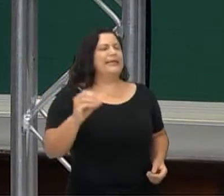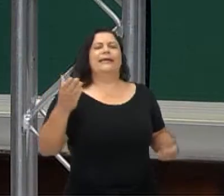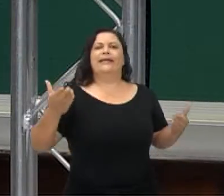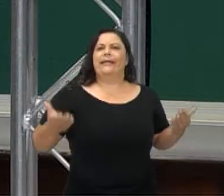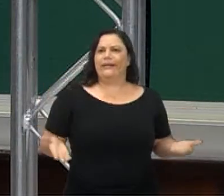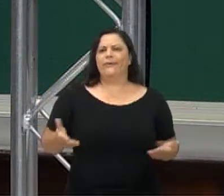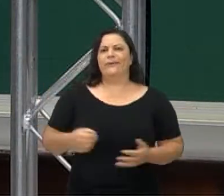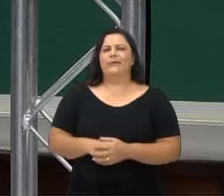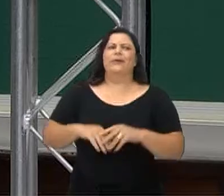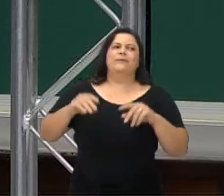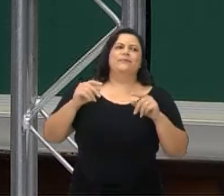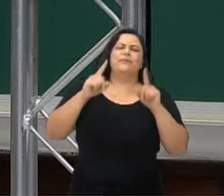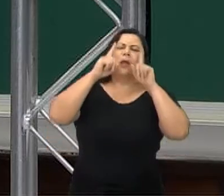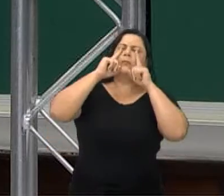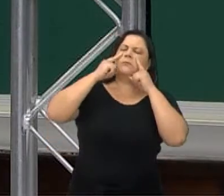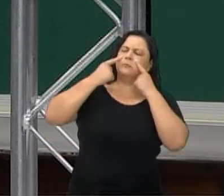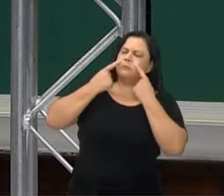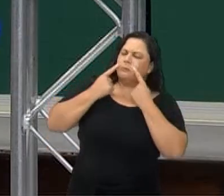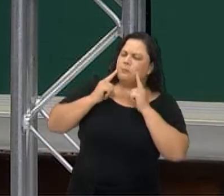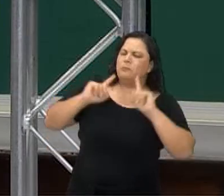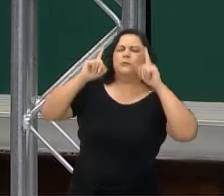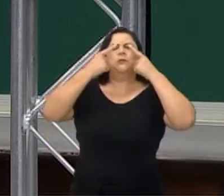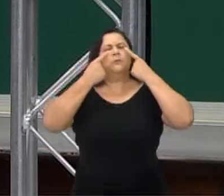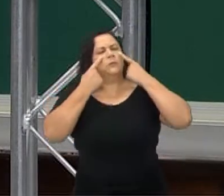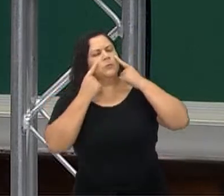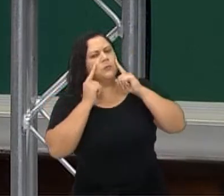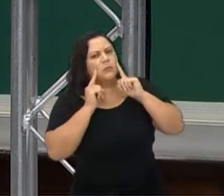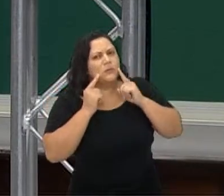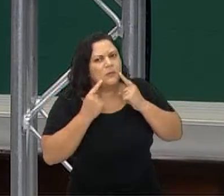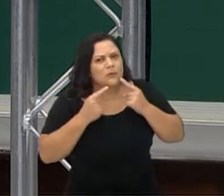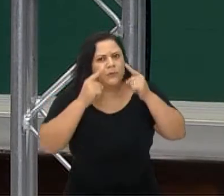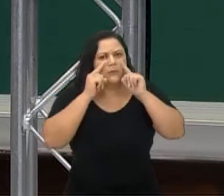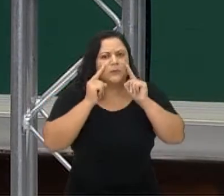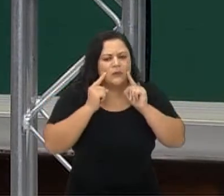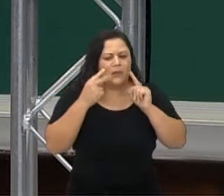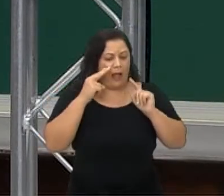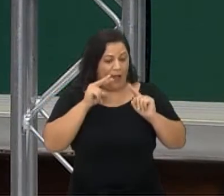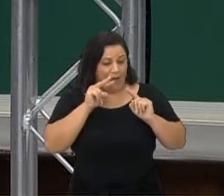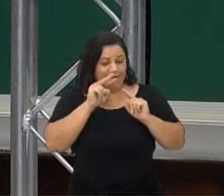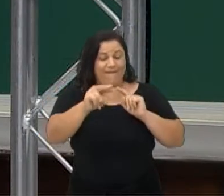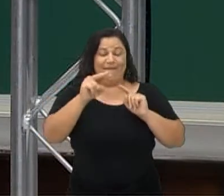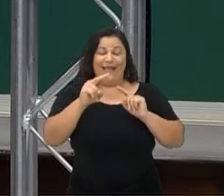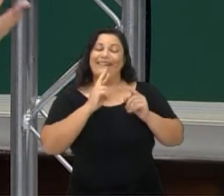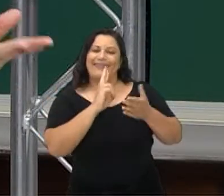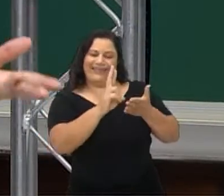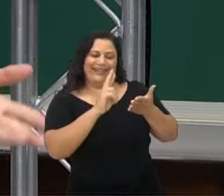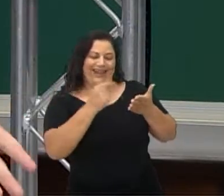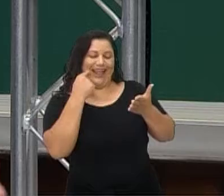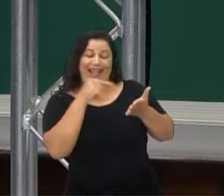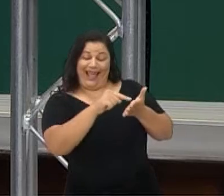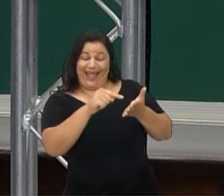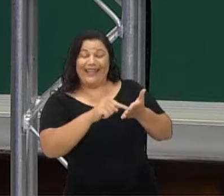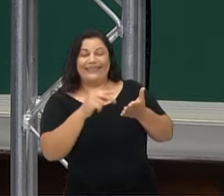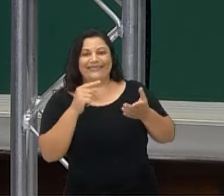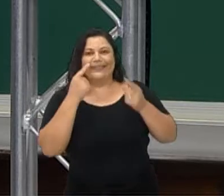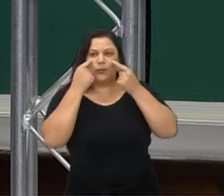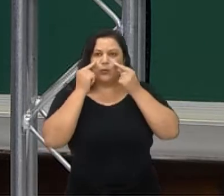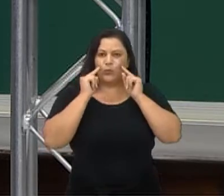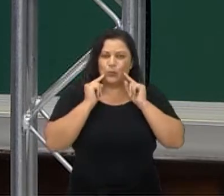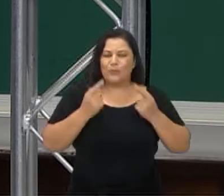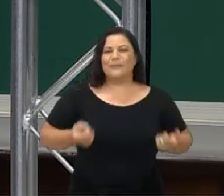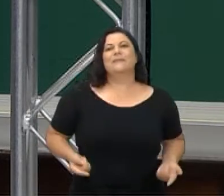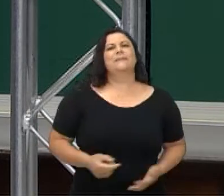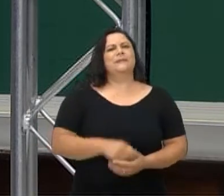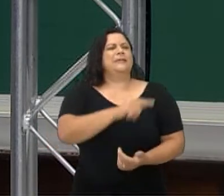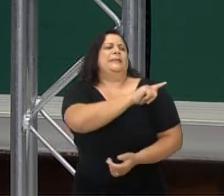lacrimejando. Ele está choramingando. Mas nós vimos o seu recadinho. Sou o Murilo Morelli, estudo no